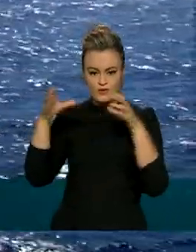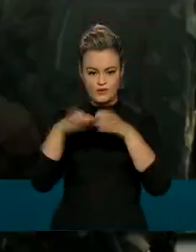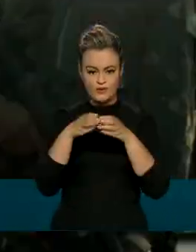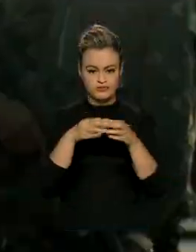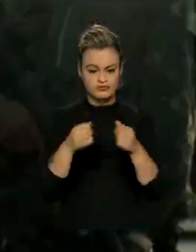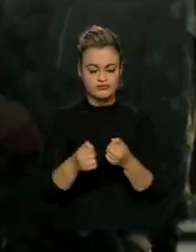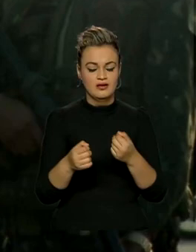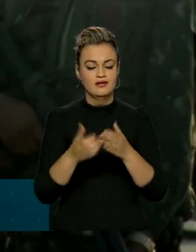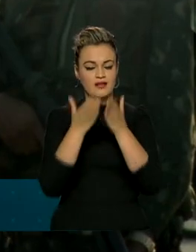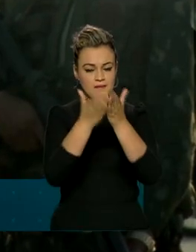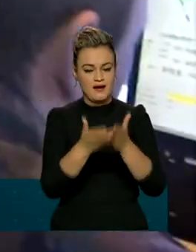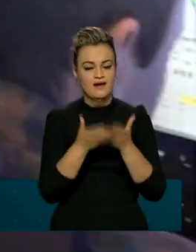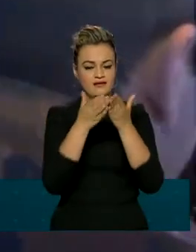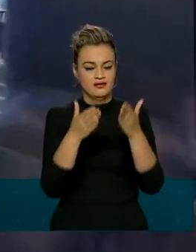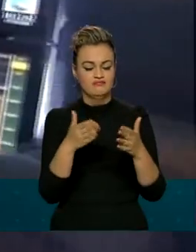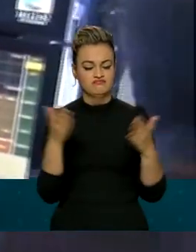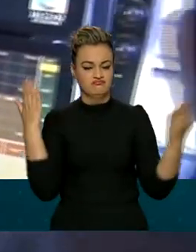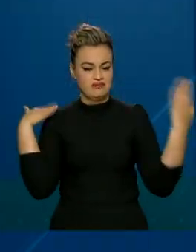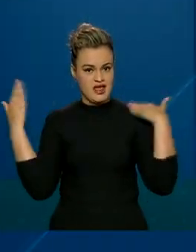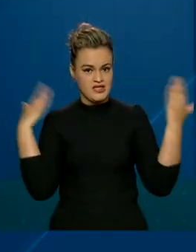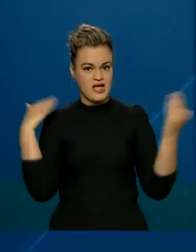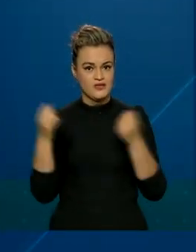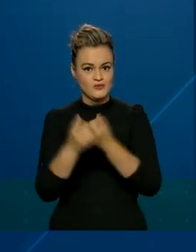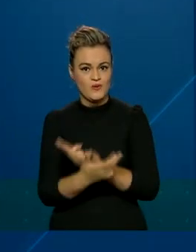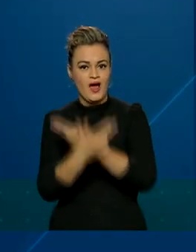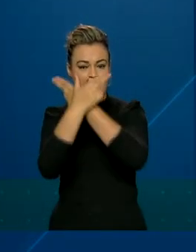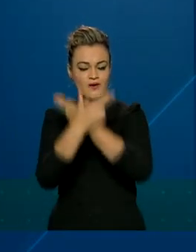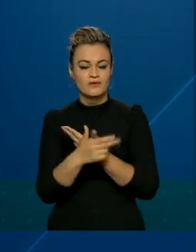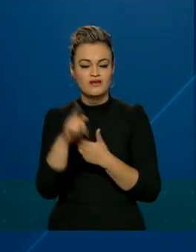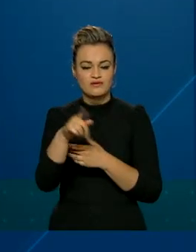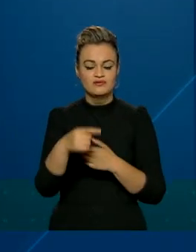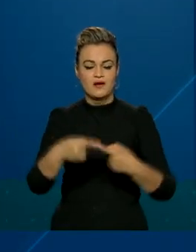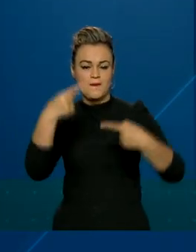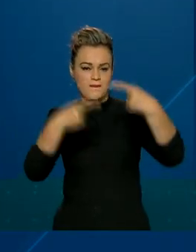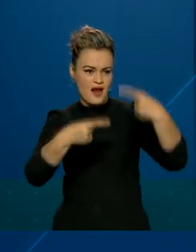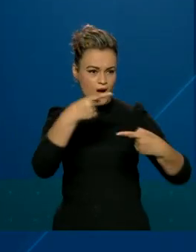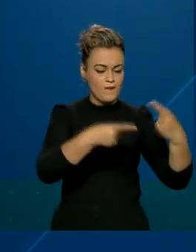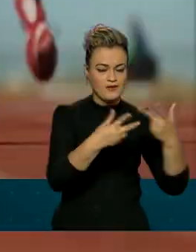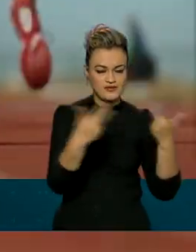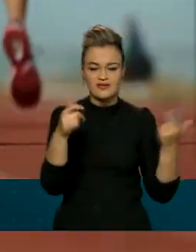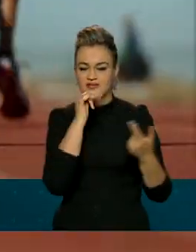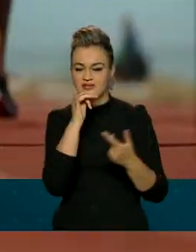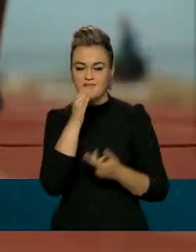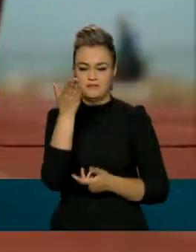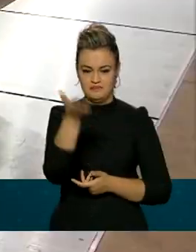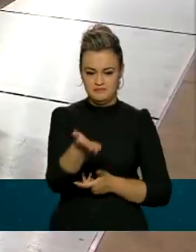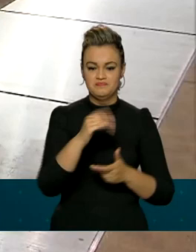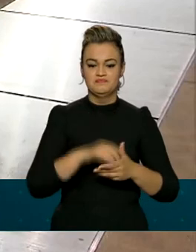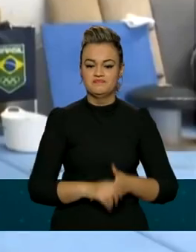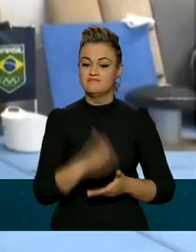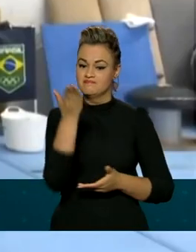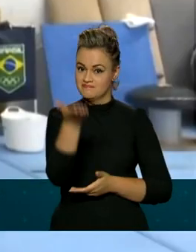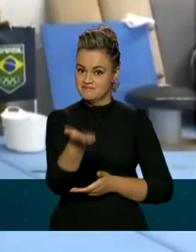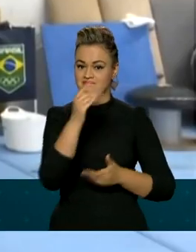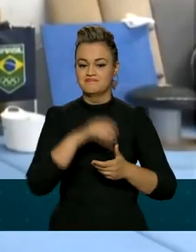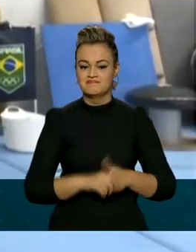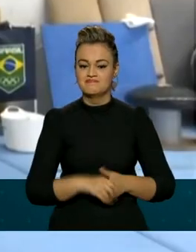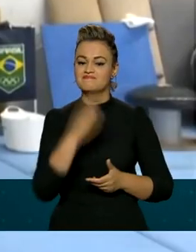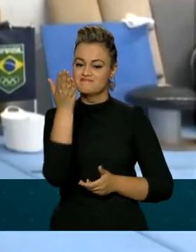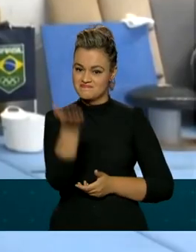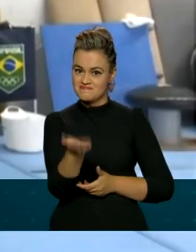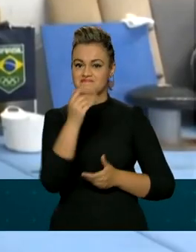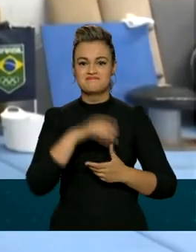Marinha, Exército e Aeronáutica para competir em diversas modalidades, como atletismo, esgrima e